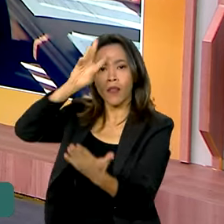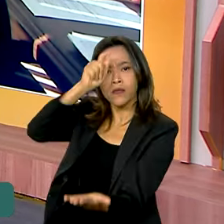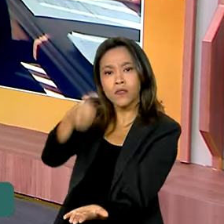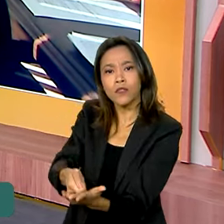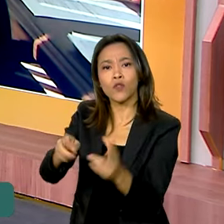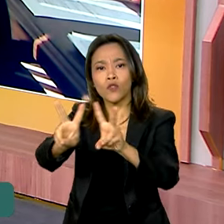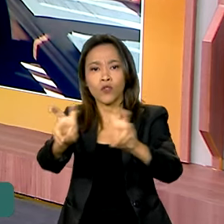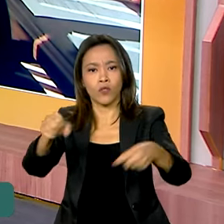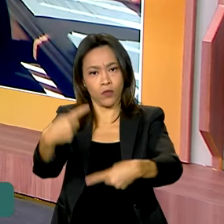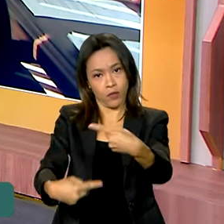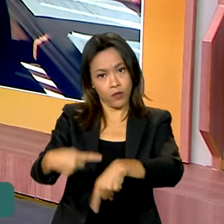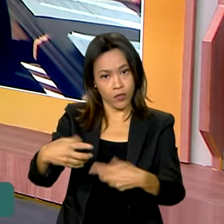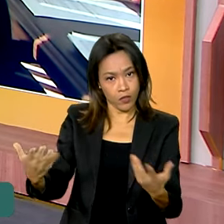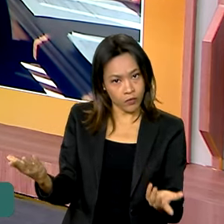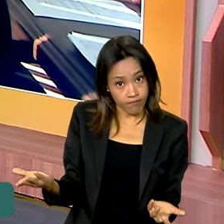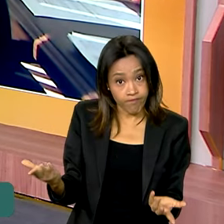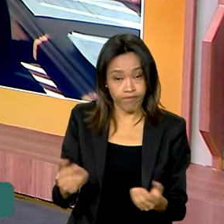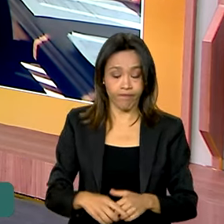políticas públicas?